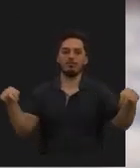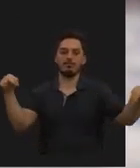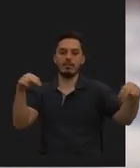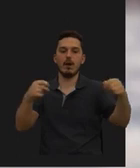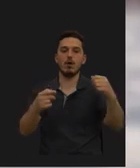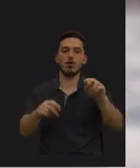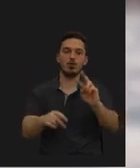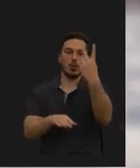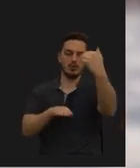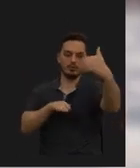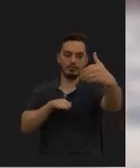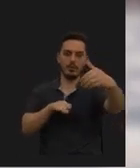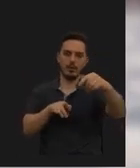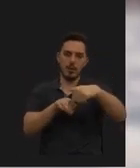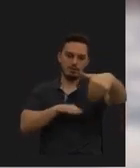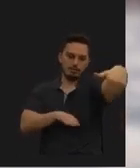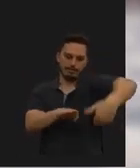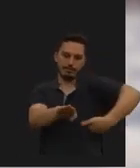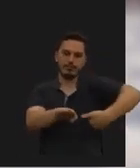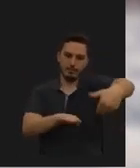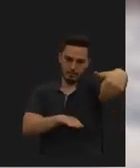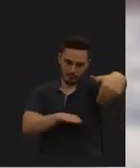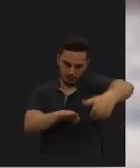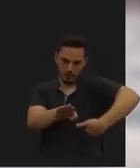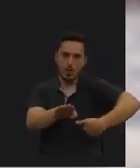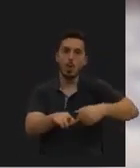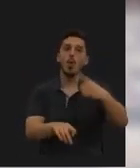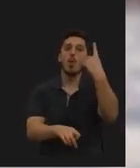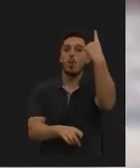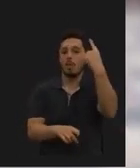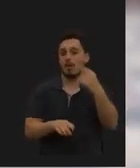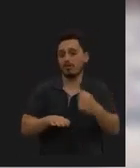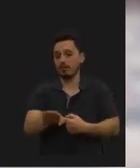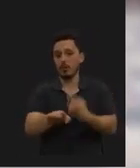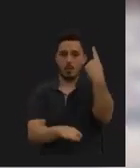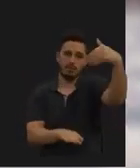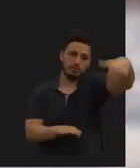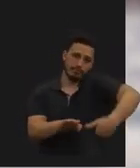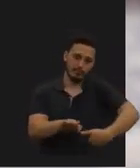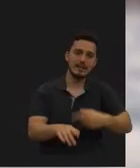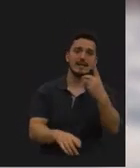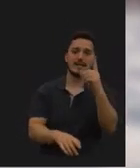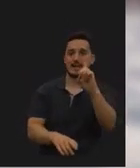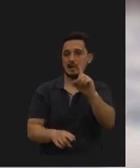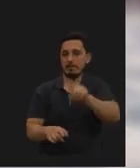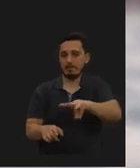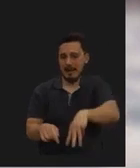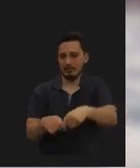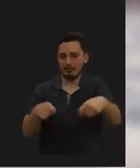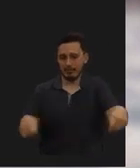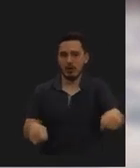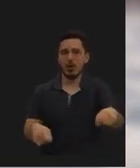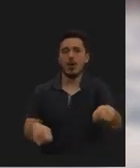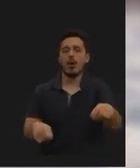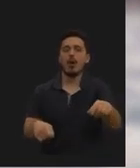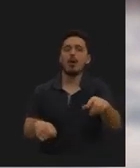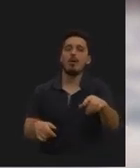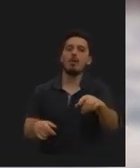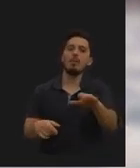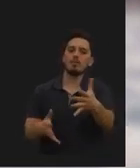passagem de duas vias automóveis em cada sentido para apenas uma via de 6 metros para aproximadamente 4 metros